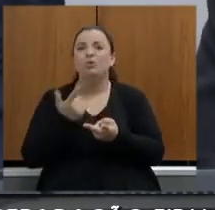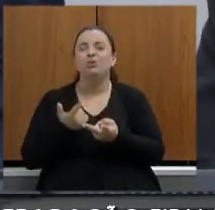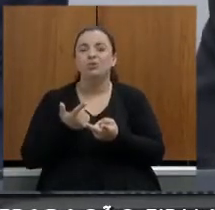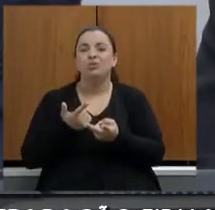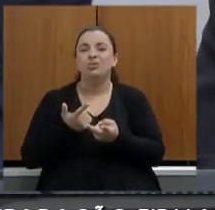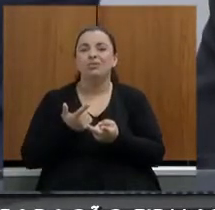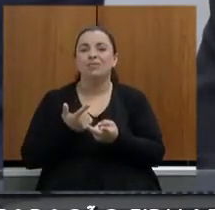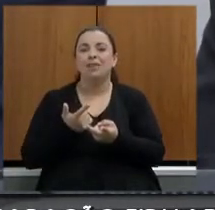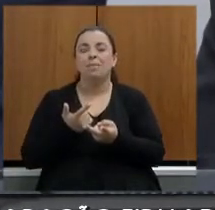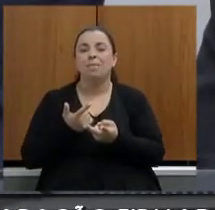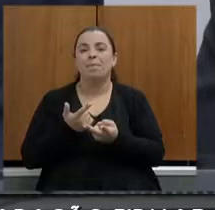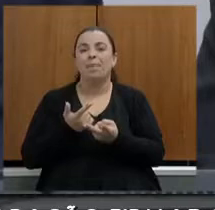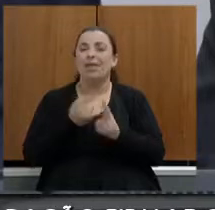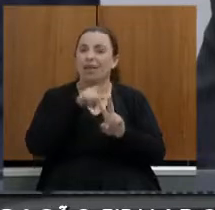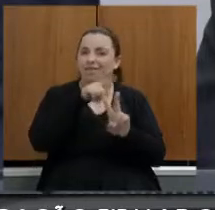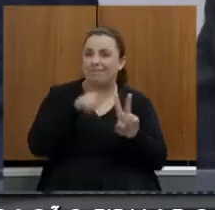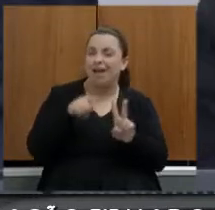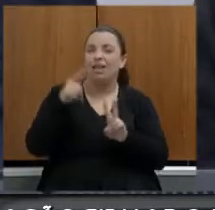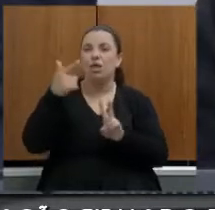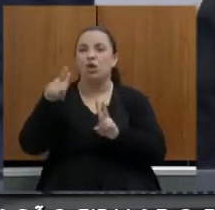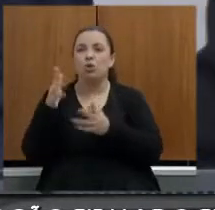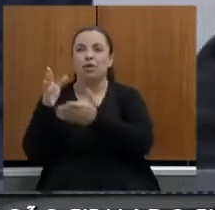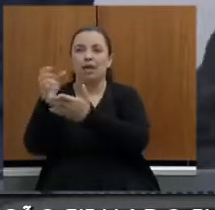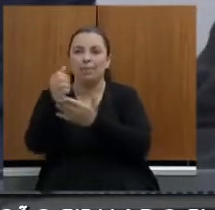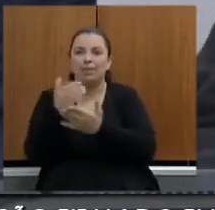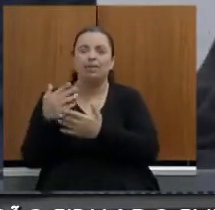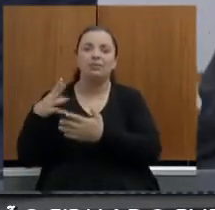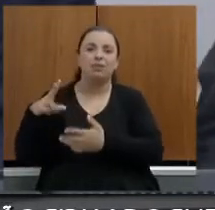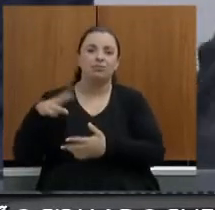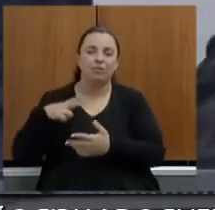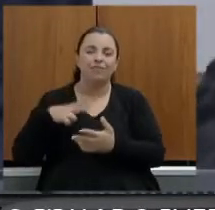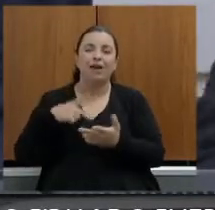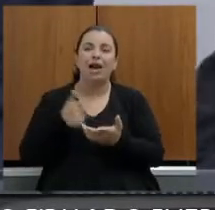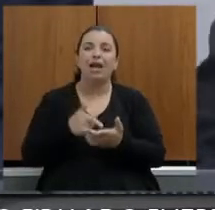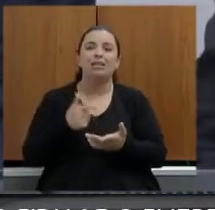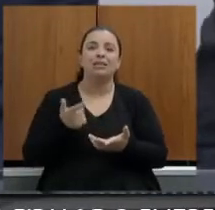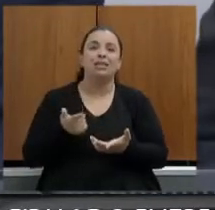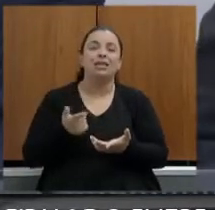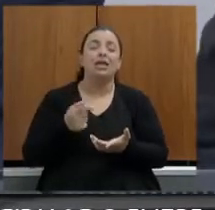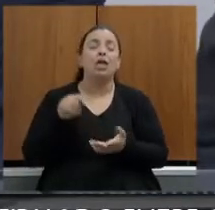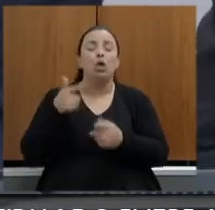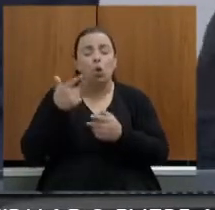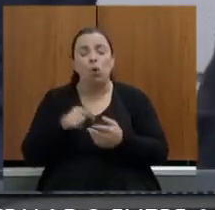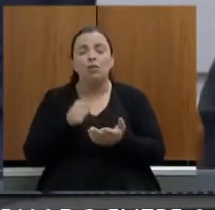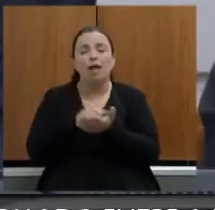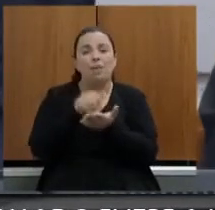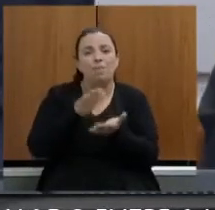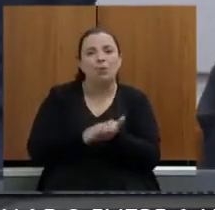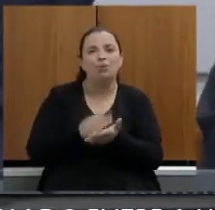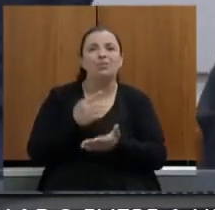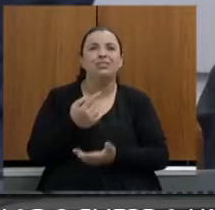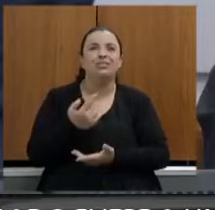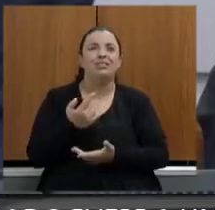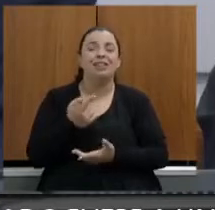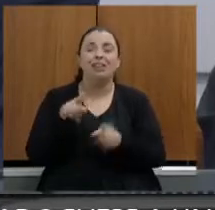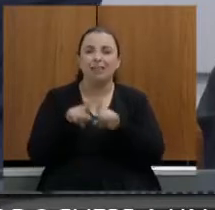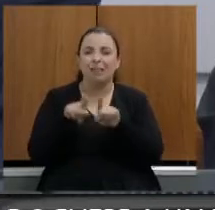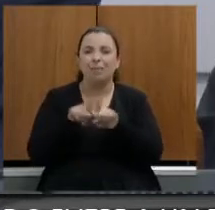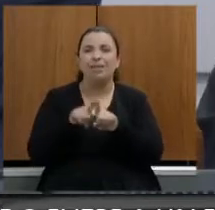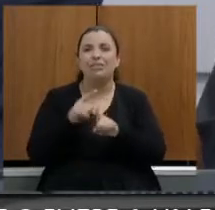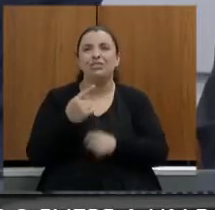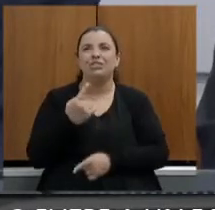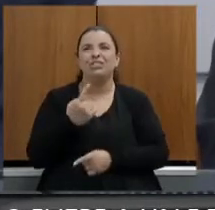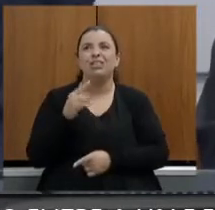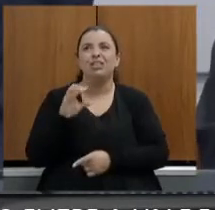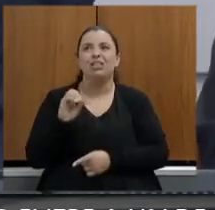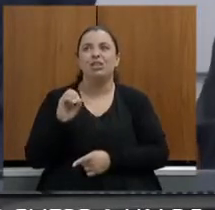a VLI da multa da FCA de 1.2 bi isso está indo para o metrô atuação dessa